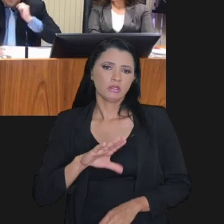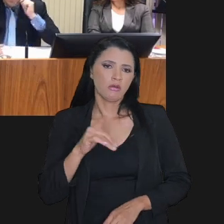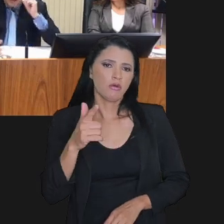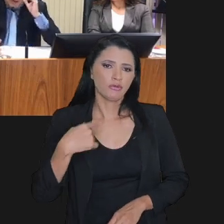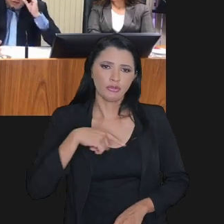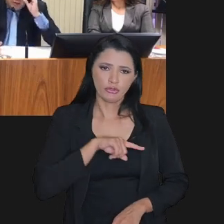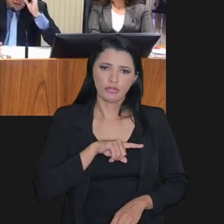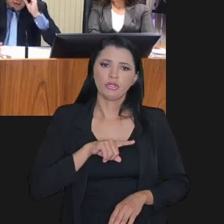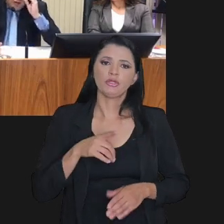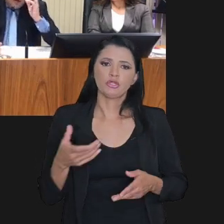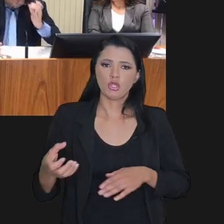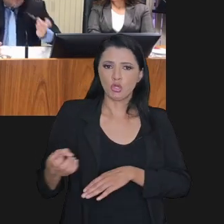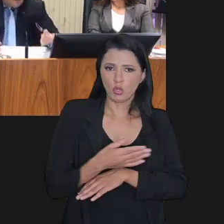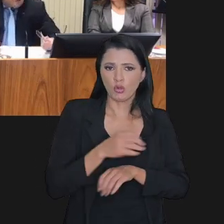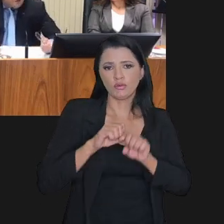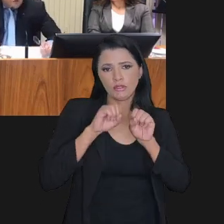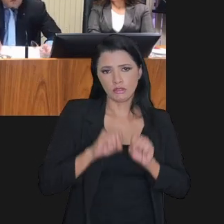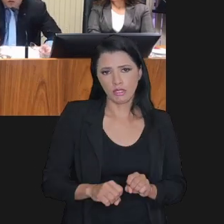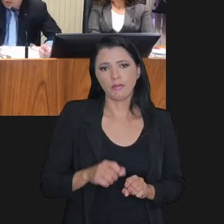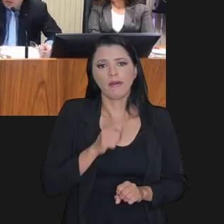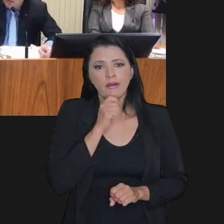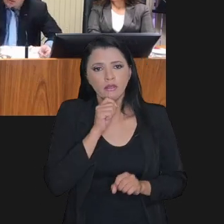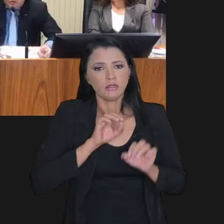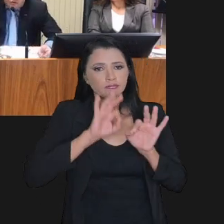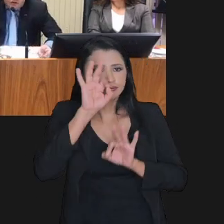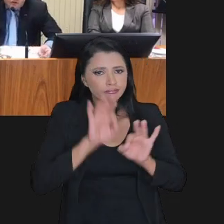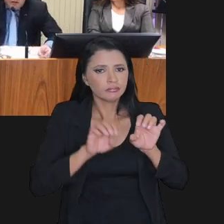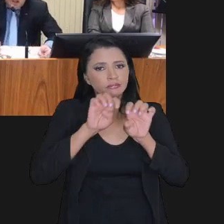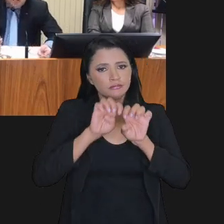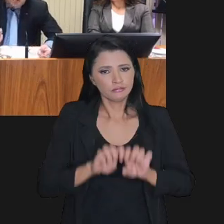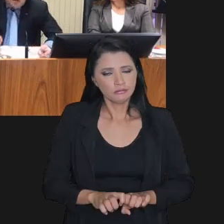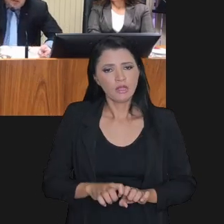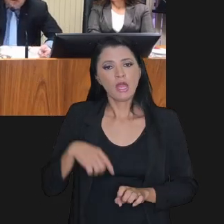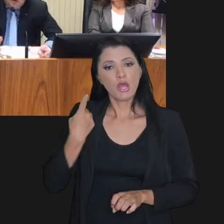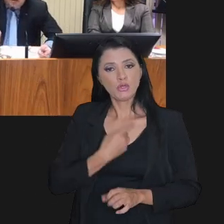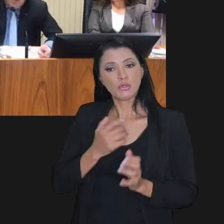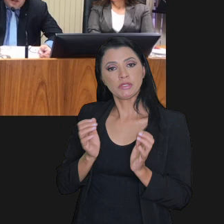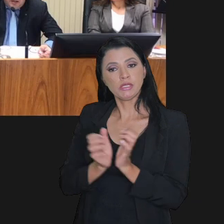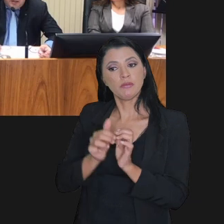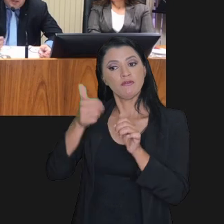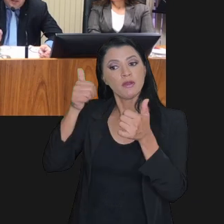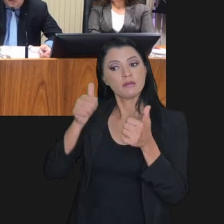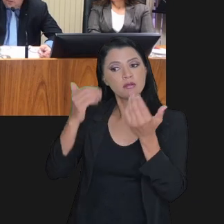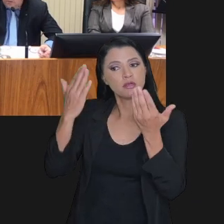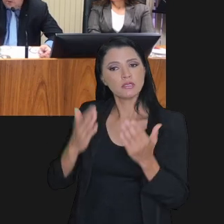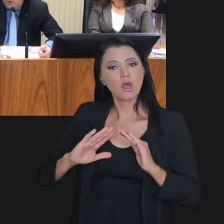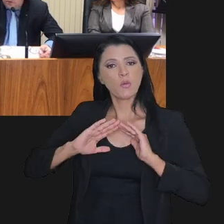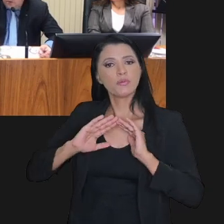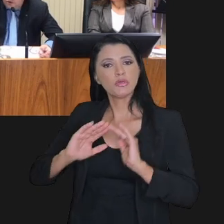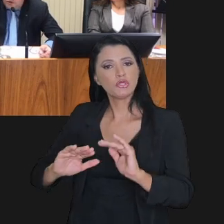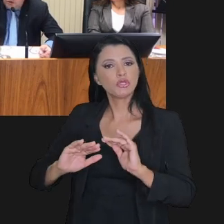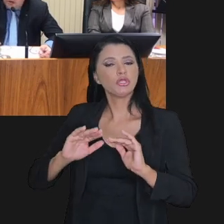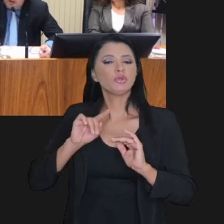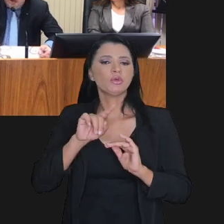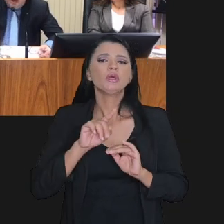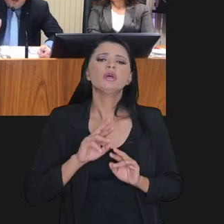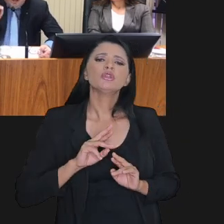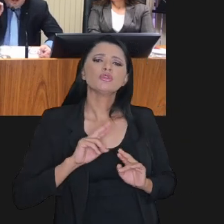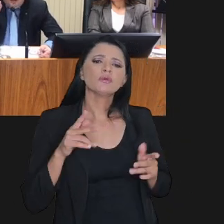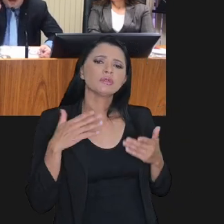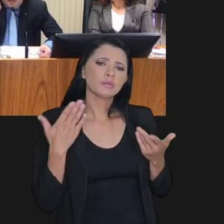logicamente, que também a gente está, como é relativamente novo, a também está se estruturando, mas a equipe nossa que analisa todo o pedido do contribuinte